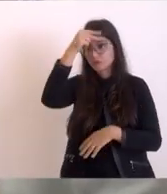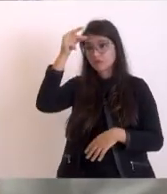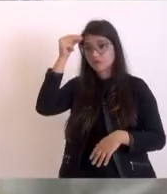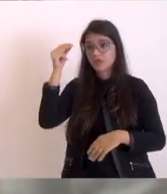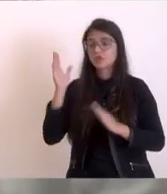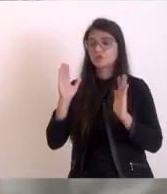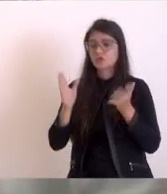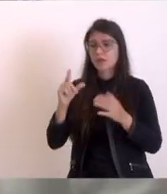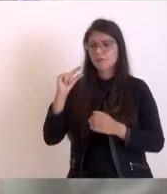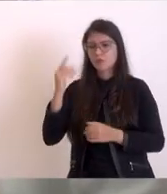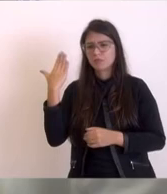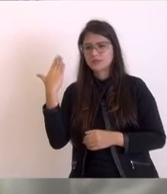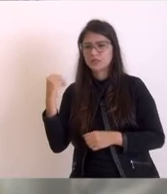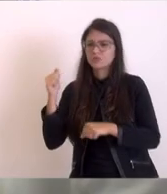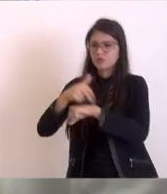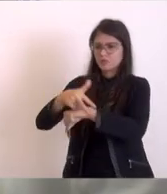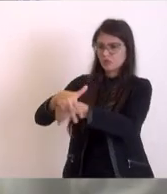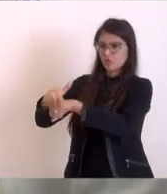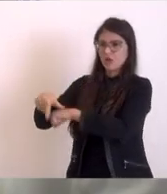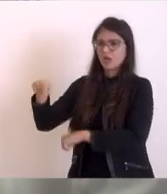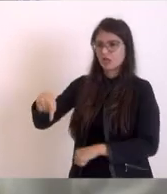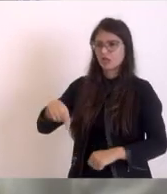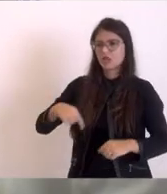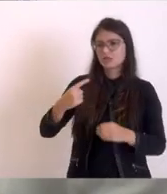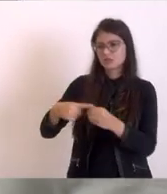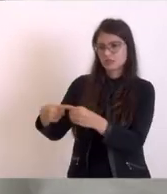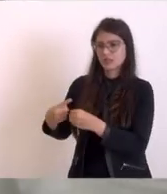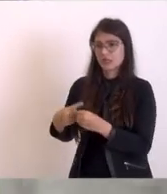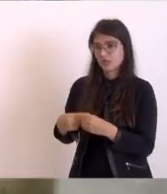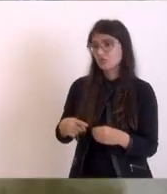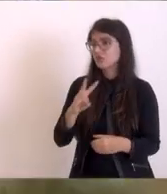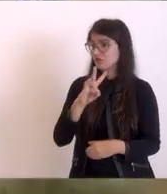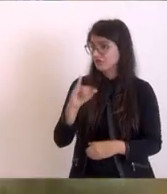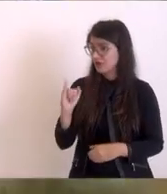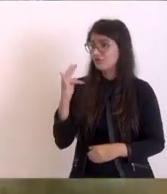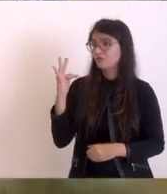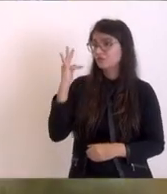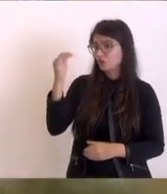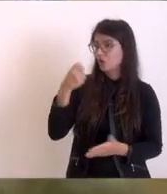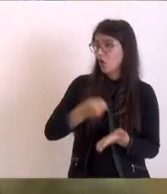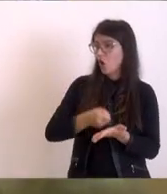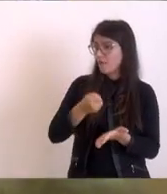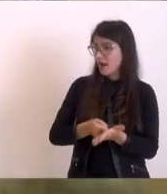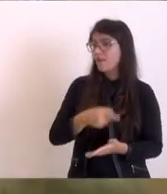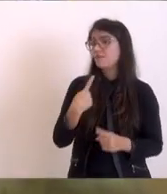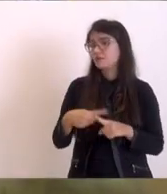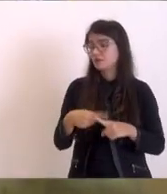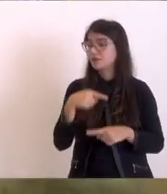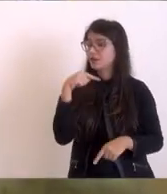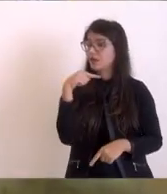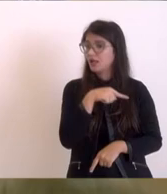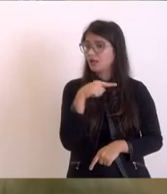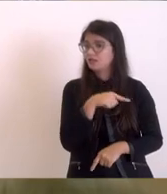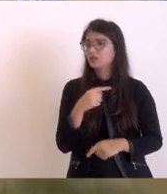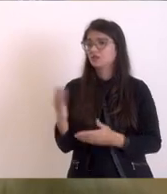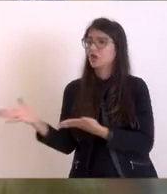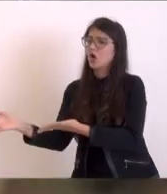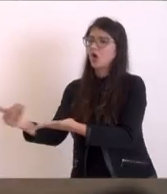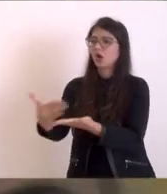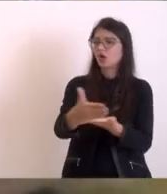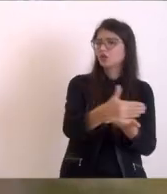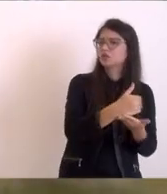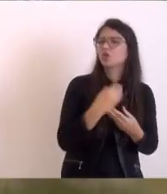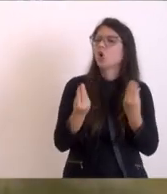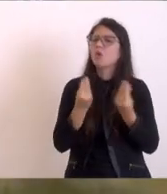a região dos lagos, que vai ser muito cobrado no futuro pelo que fizer com a destinação do Royalty, assim como o do passado também